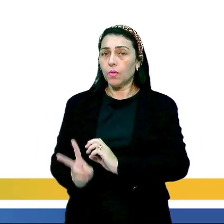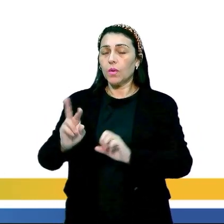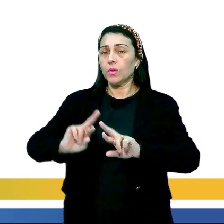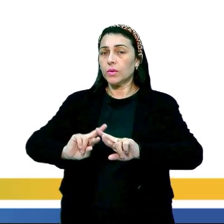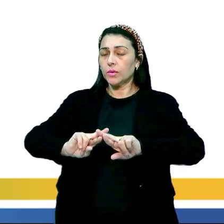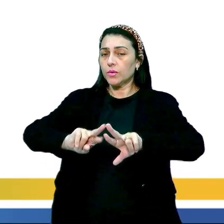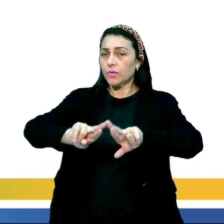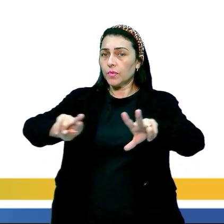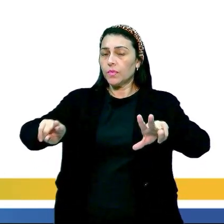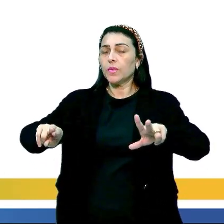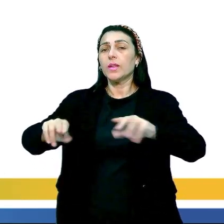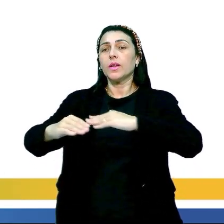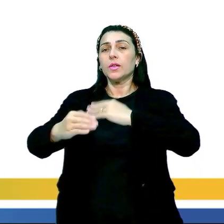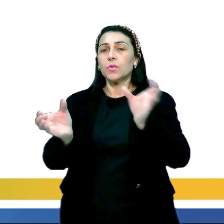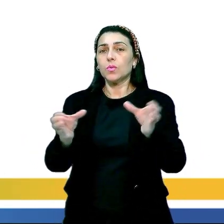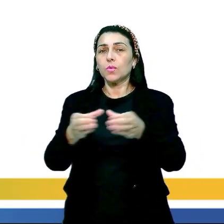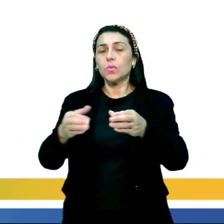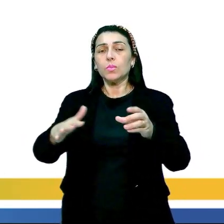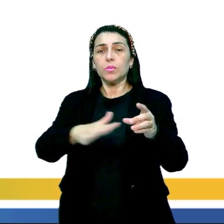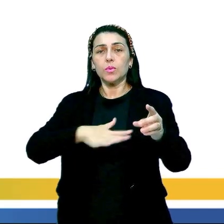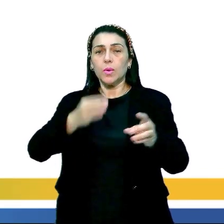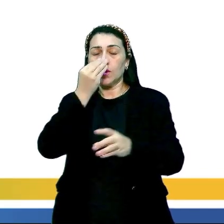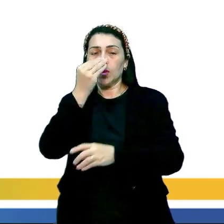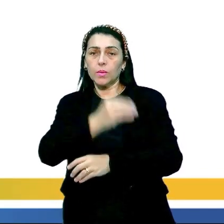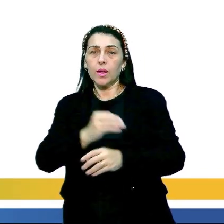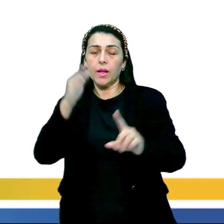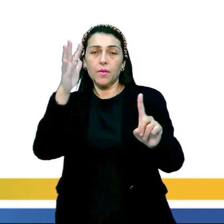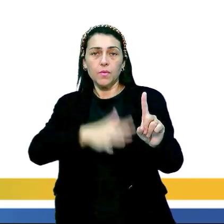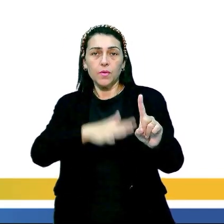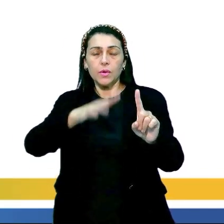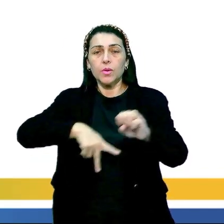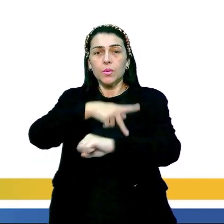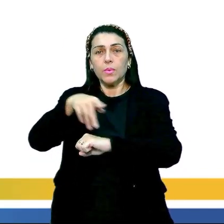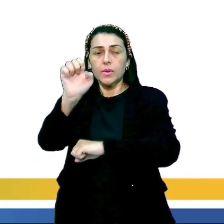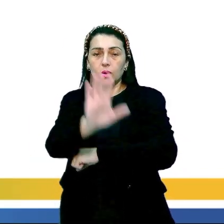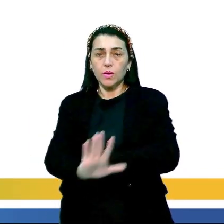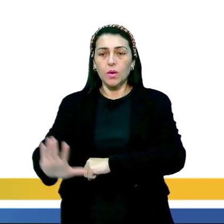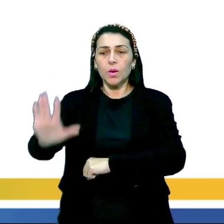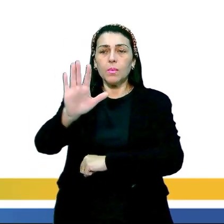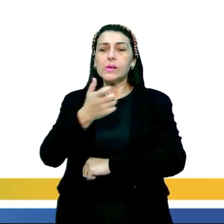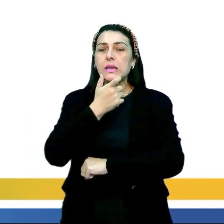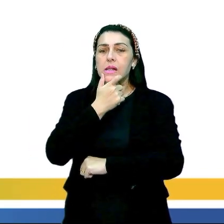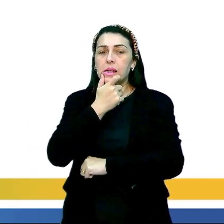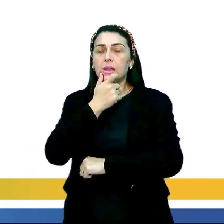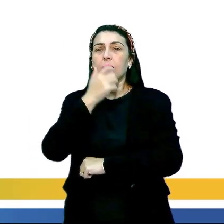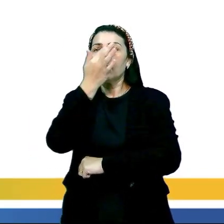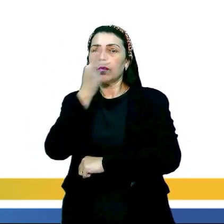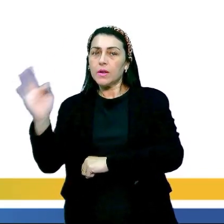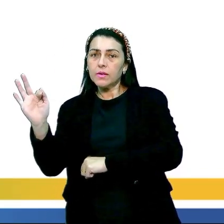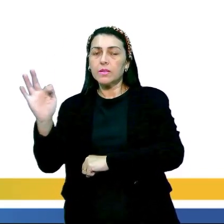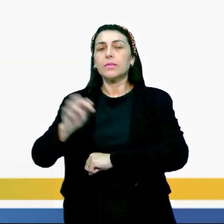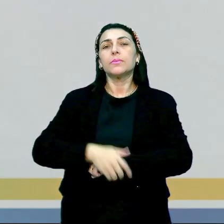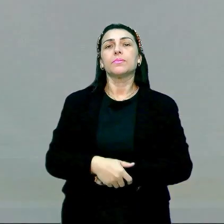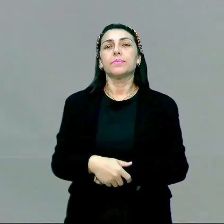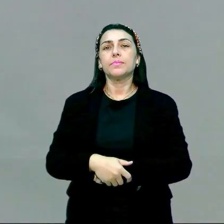diferentes camadas sociais, ignorar a influência de países europeus como Inglaterra e França.